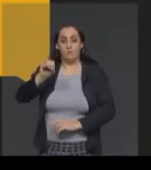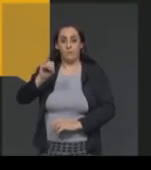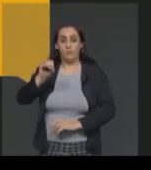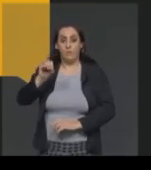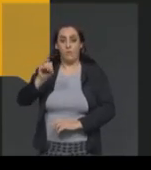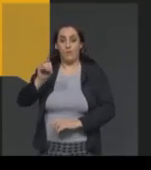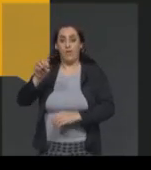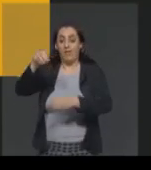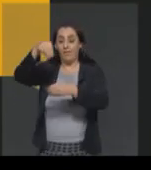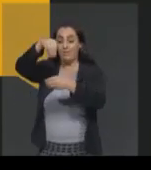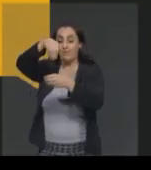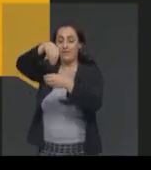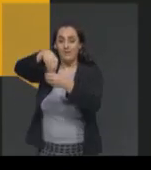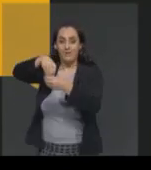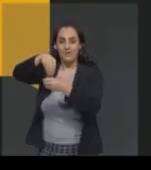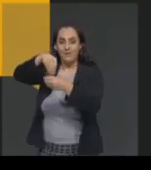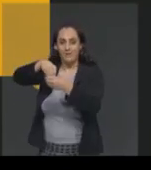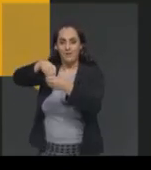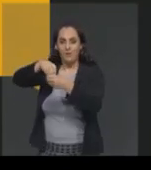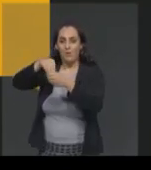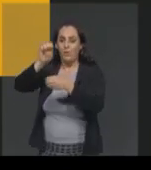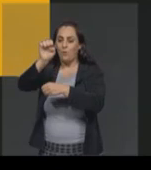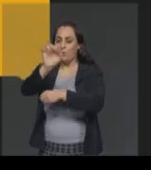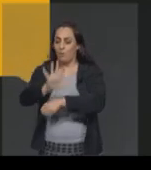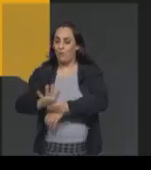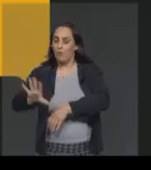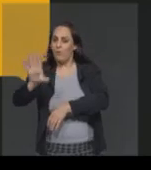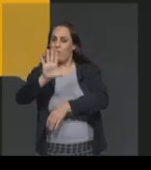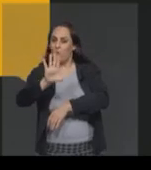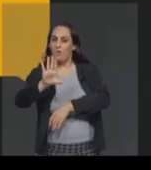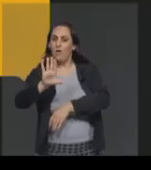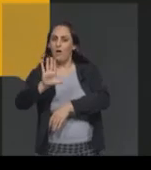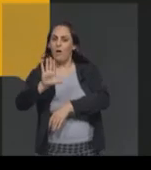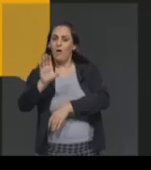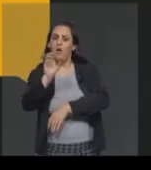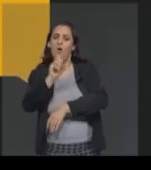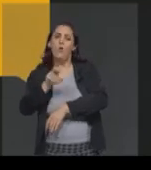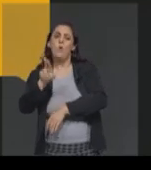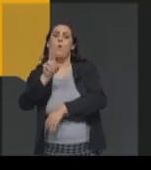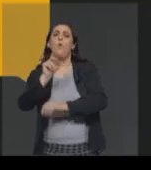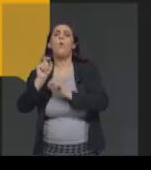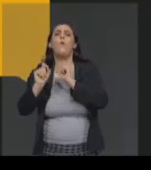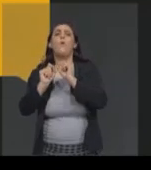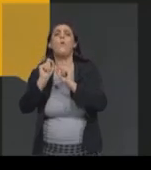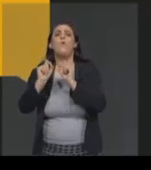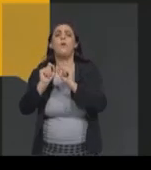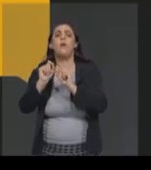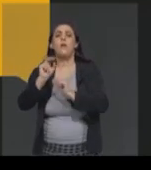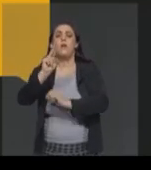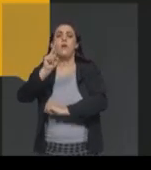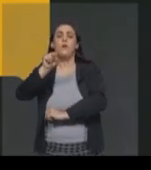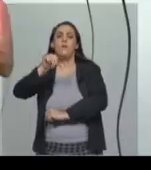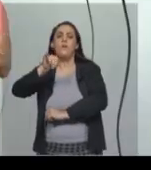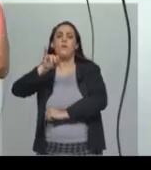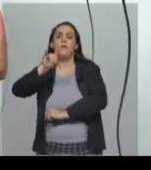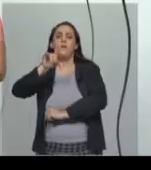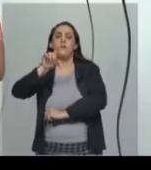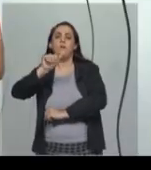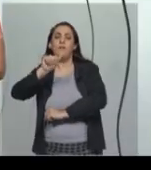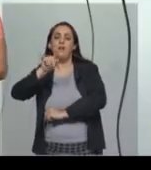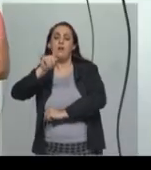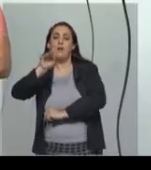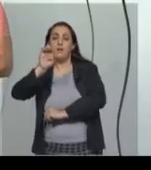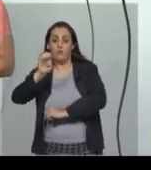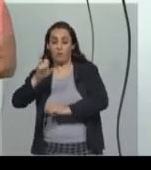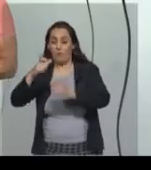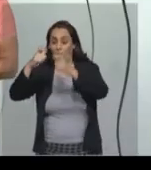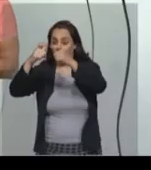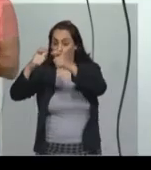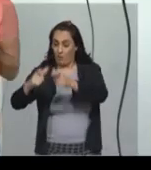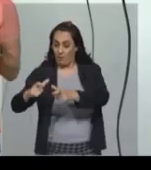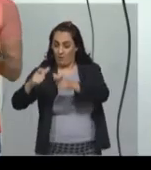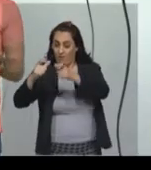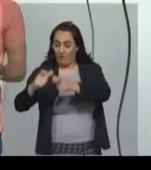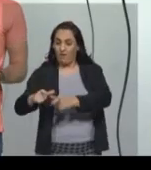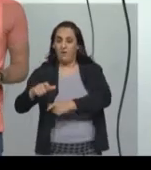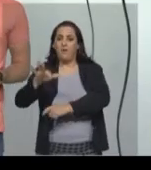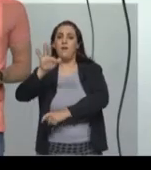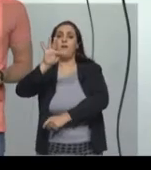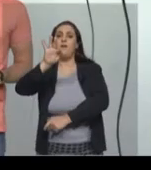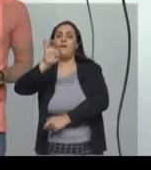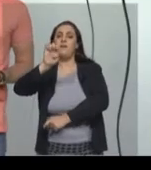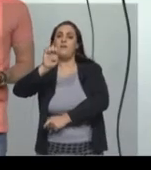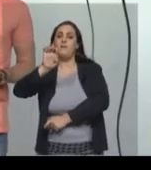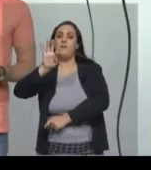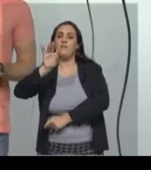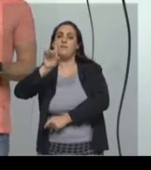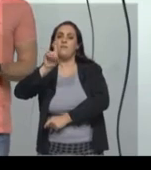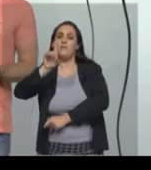Estado ou unidade federativa. O que é o Estado, o que é unidade federativa? É a mesma coisa. Então, quando a gente fala Estado de